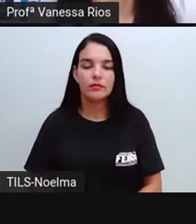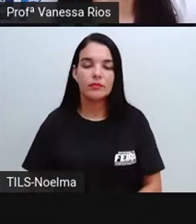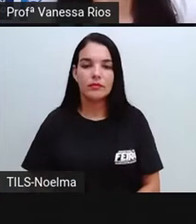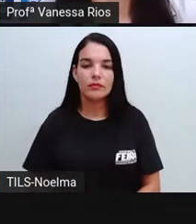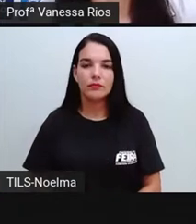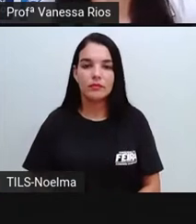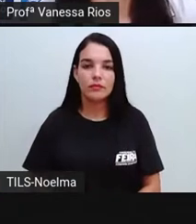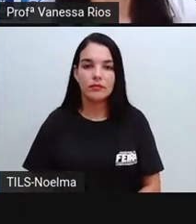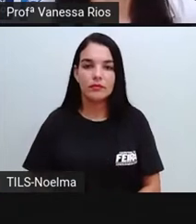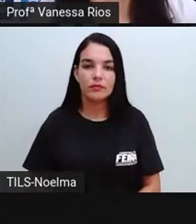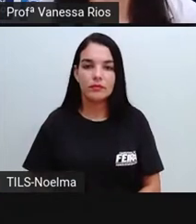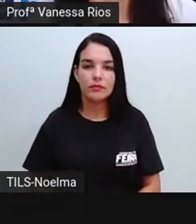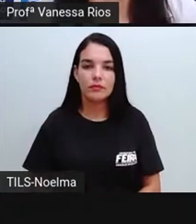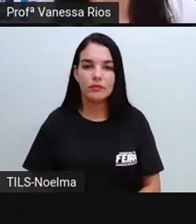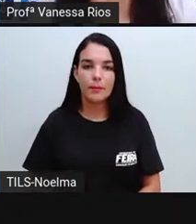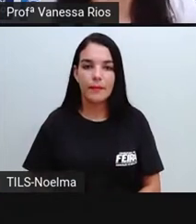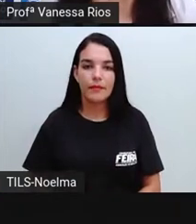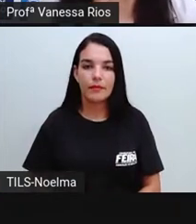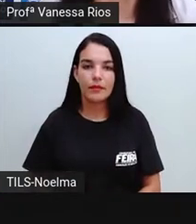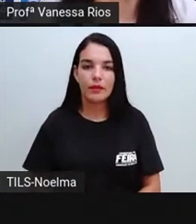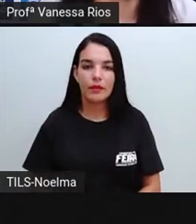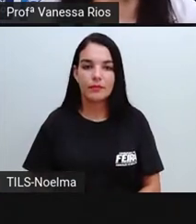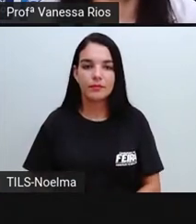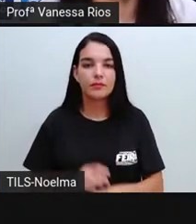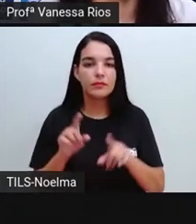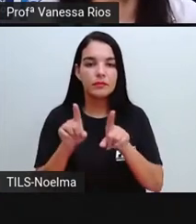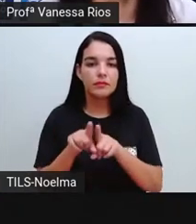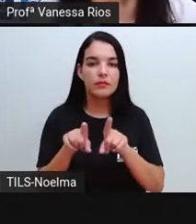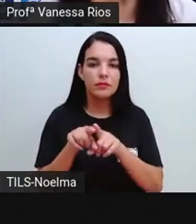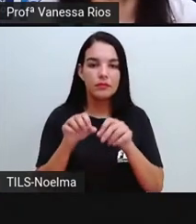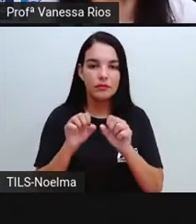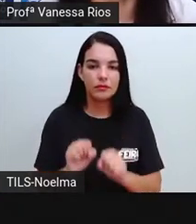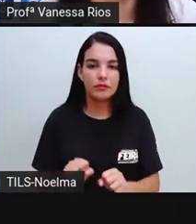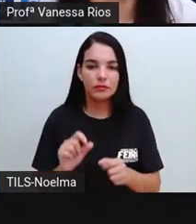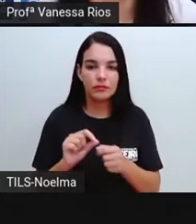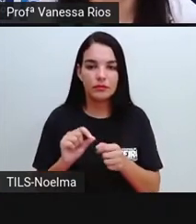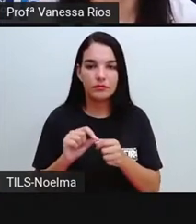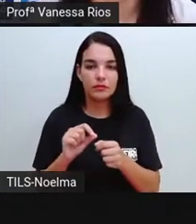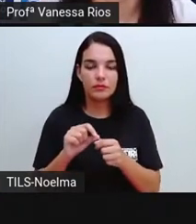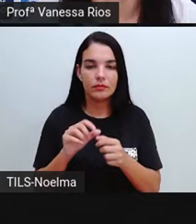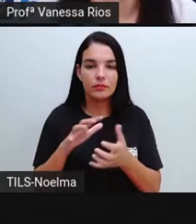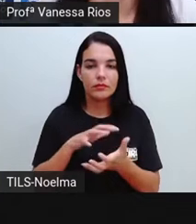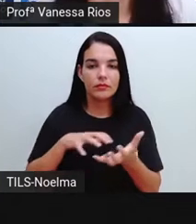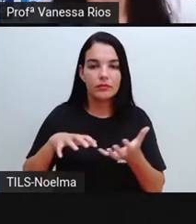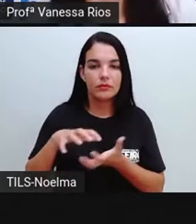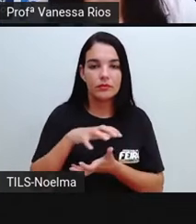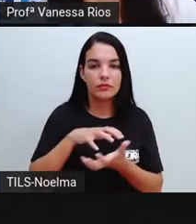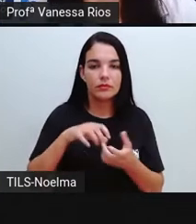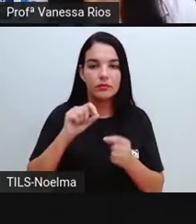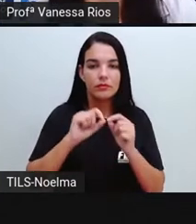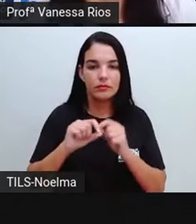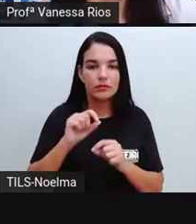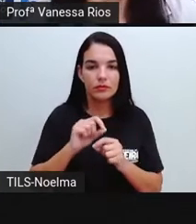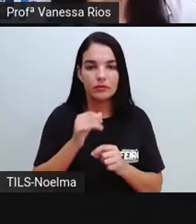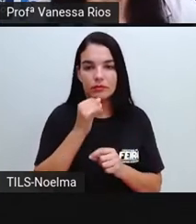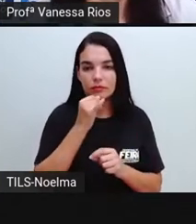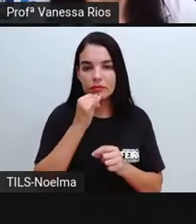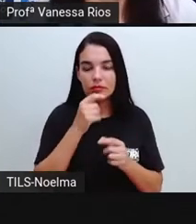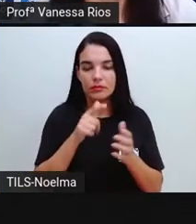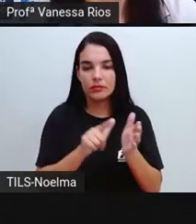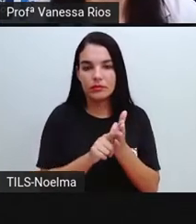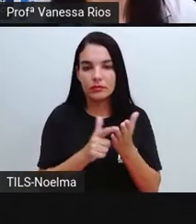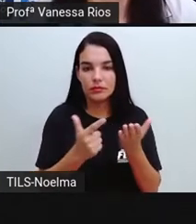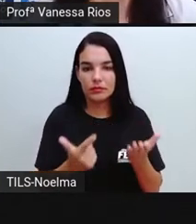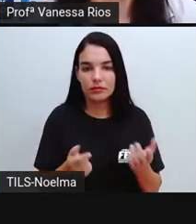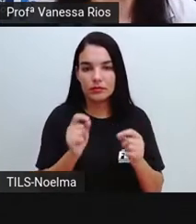Elas podem fazer parte de outros textos jornalísticos, por exemplo, a notícia e a reportagem. Então